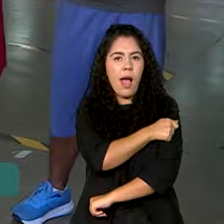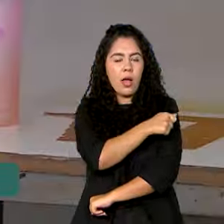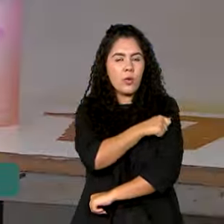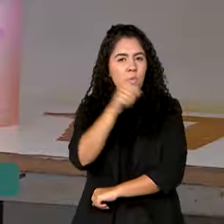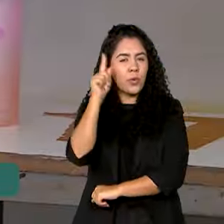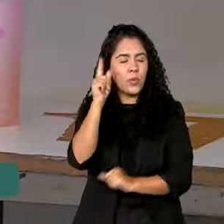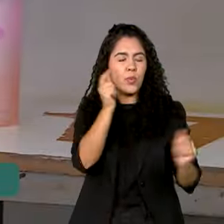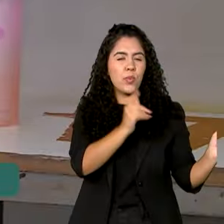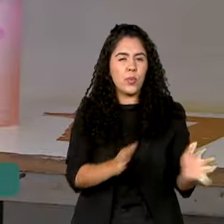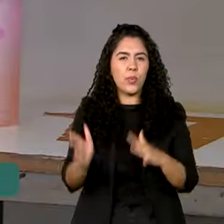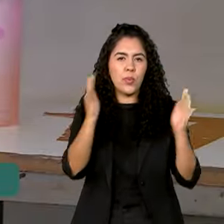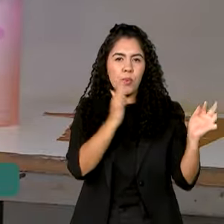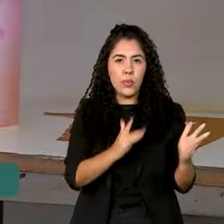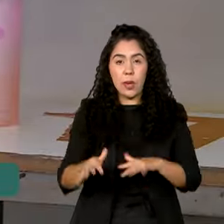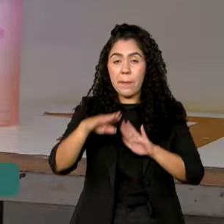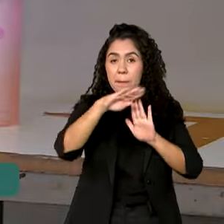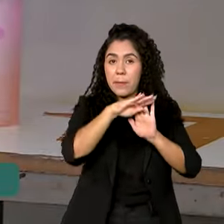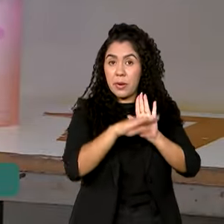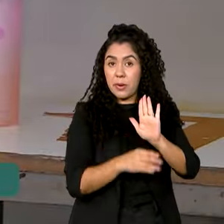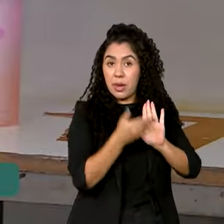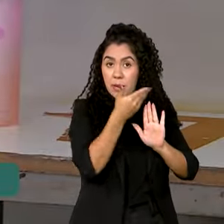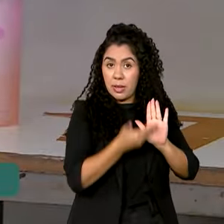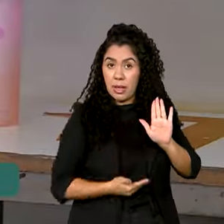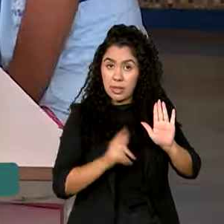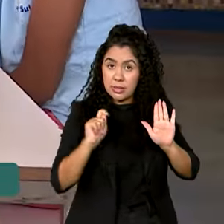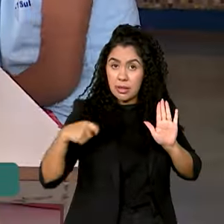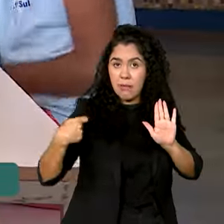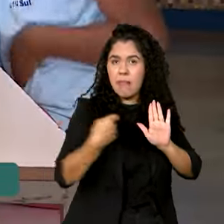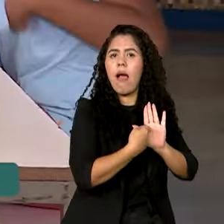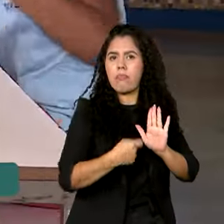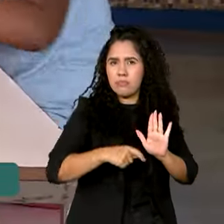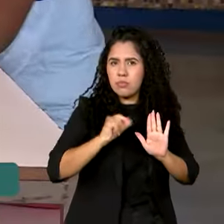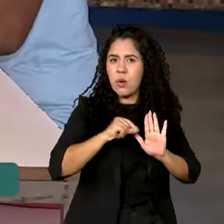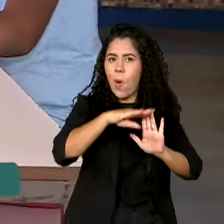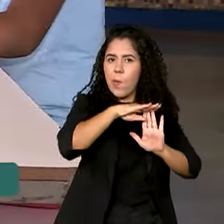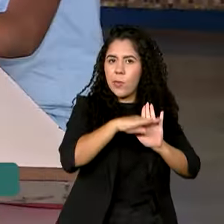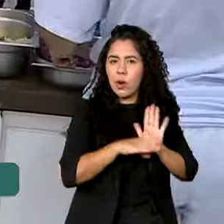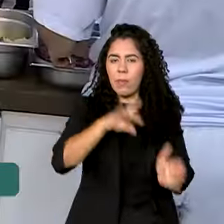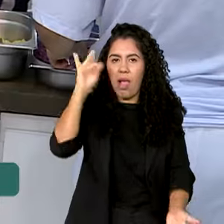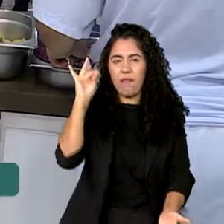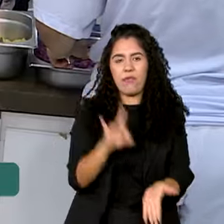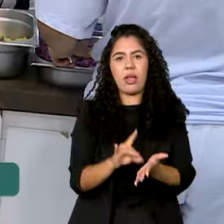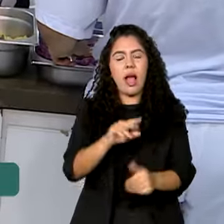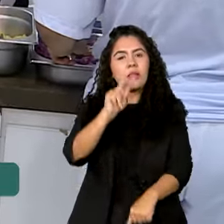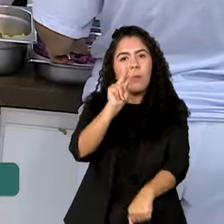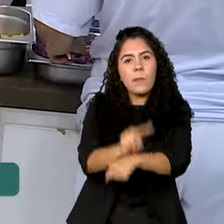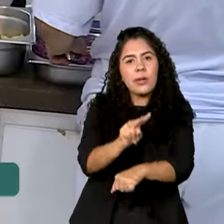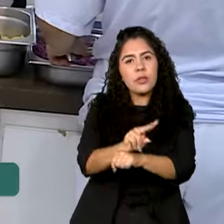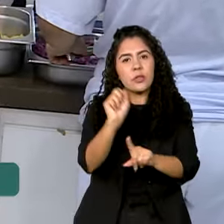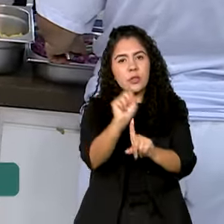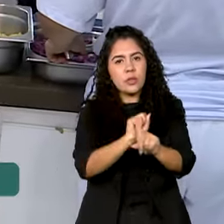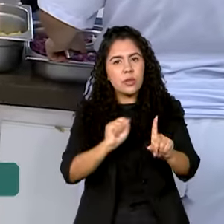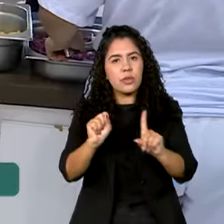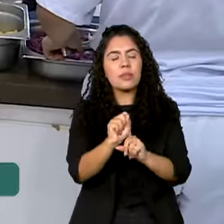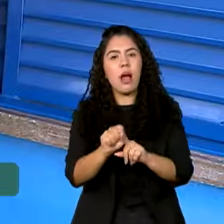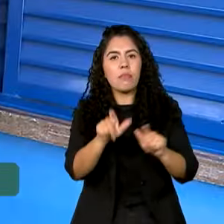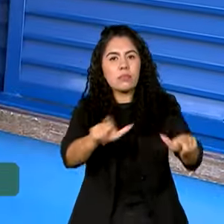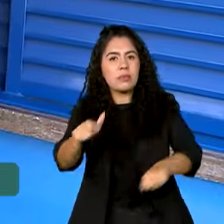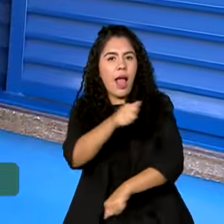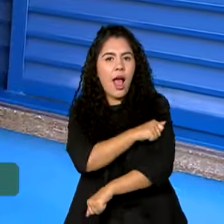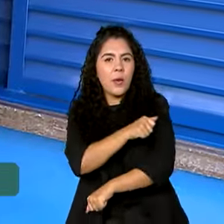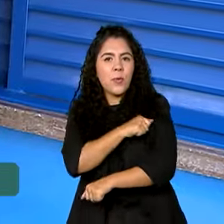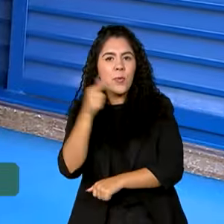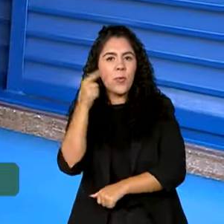Brasil. O programa é um instrumento eficaz de proteção social, que melhora a frequência escolar